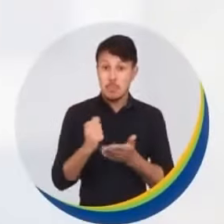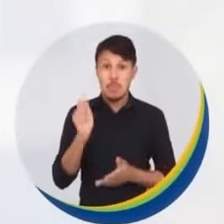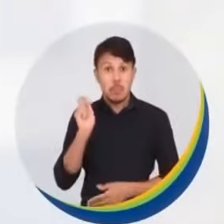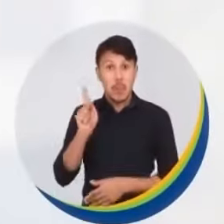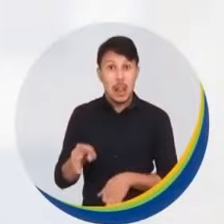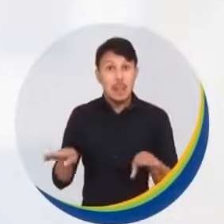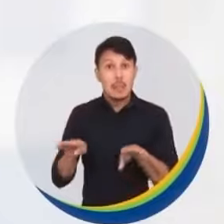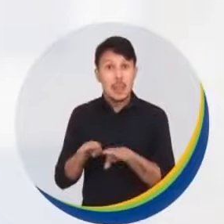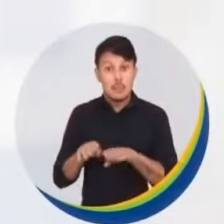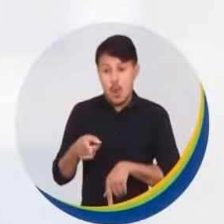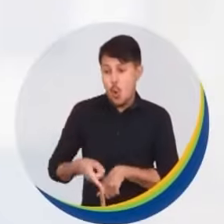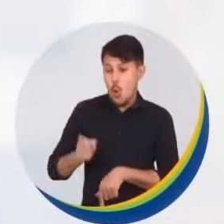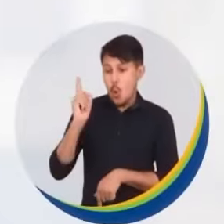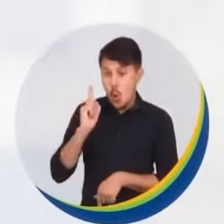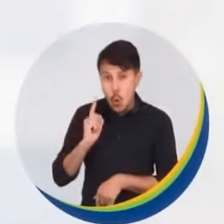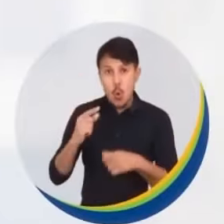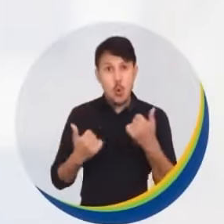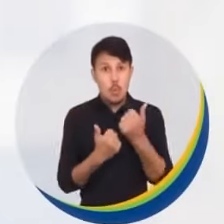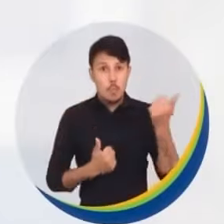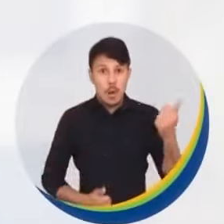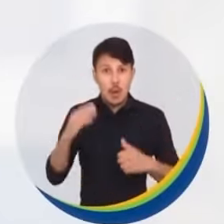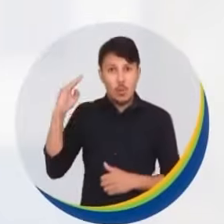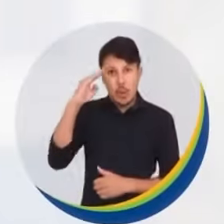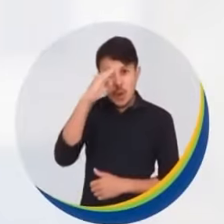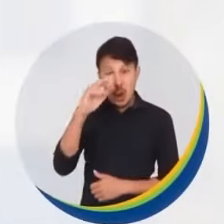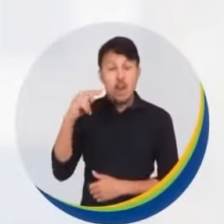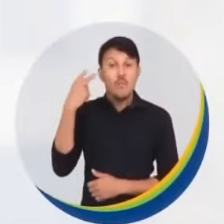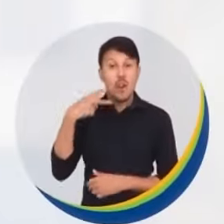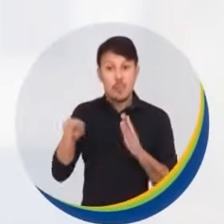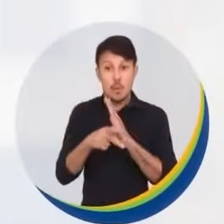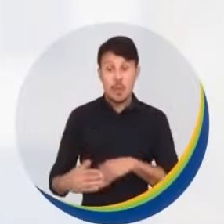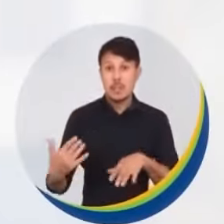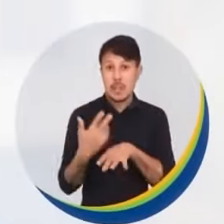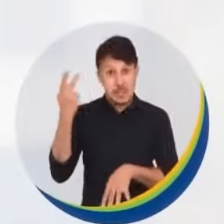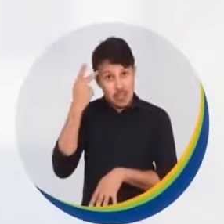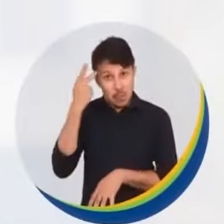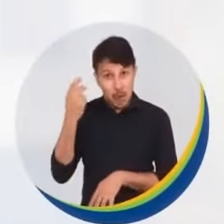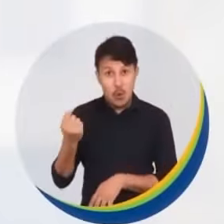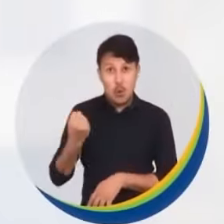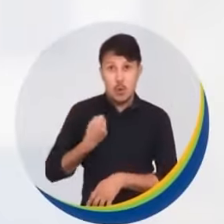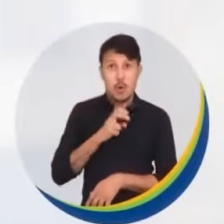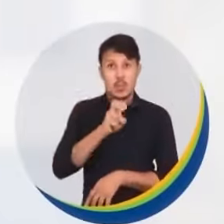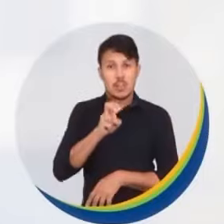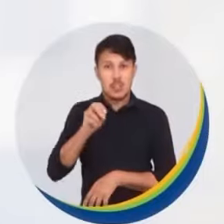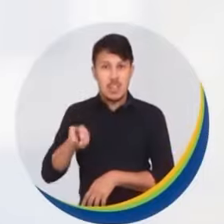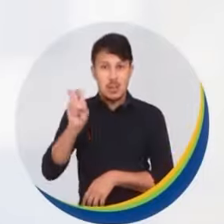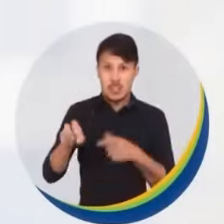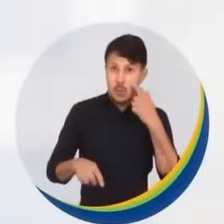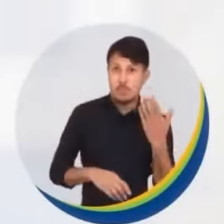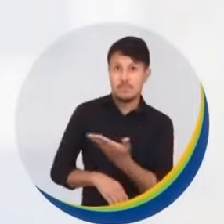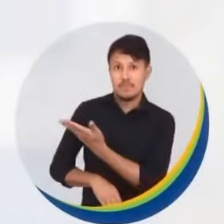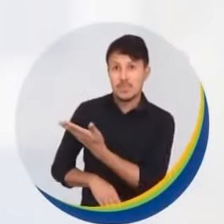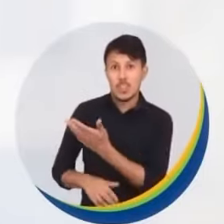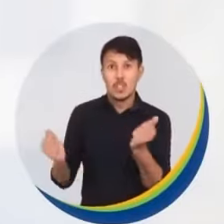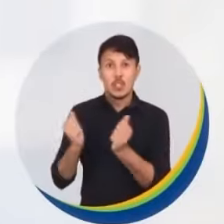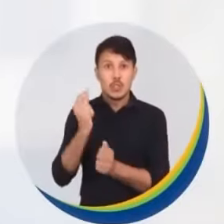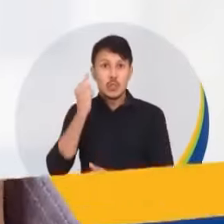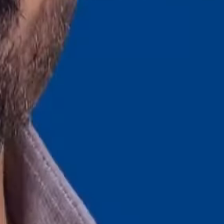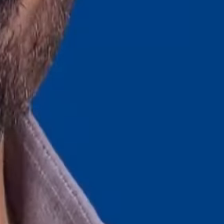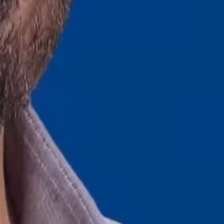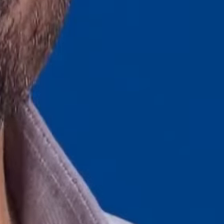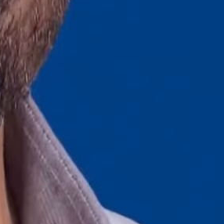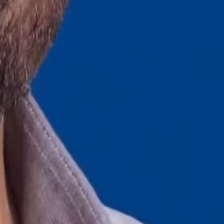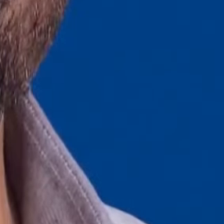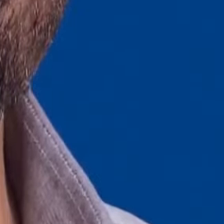Previdência e sou o único ministro de Bolsonaro candidato a vereador na cidade de São Paulo. Vote Oliveira, 55-055.